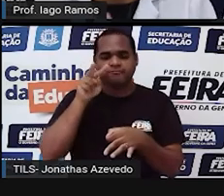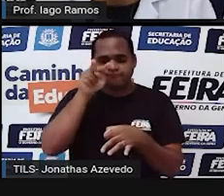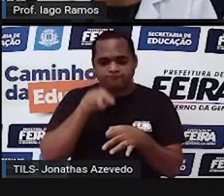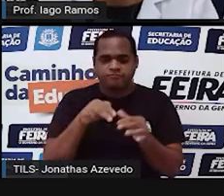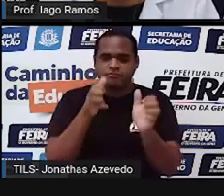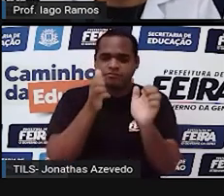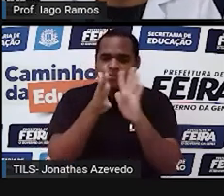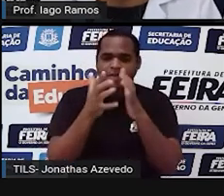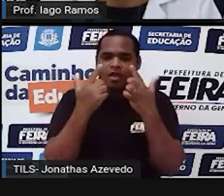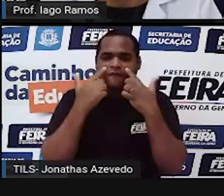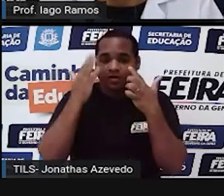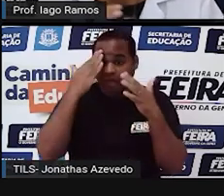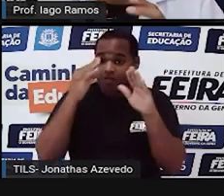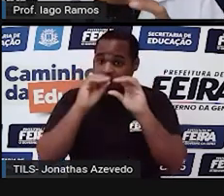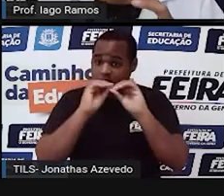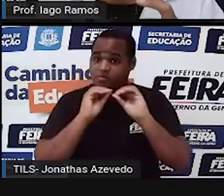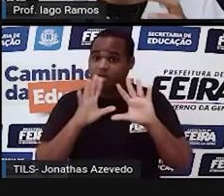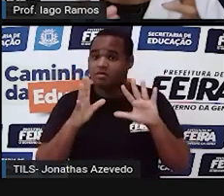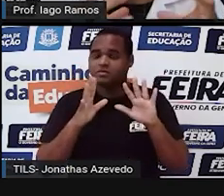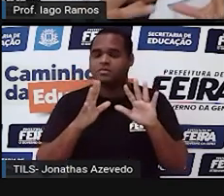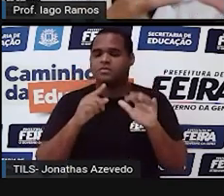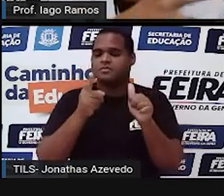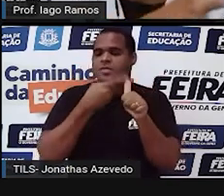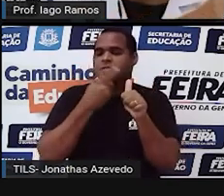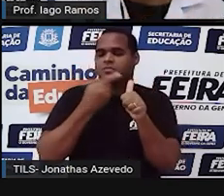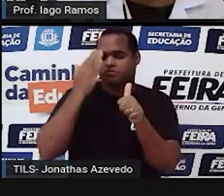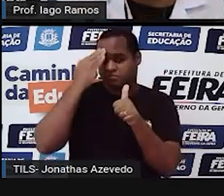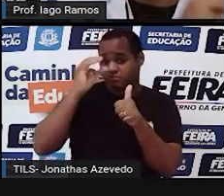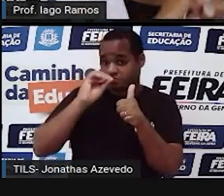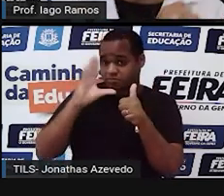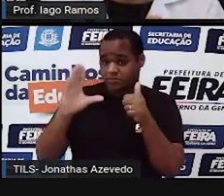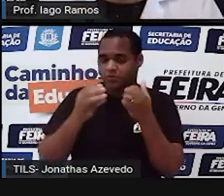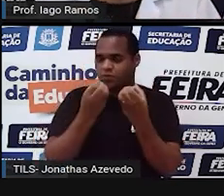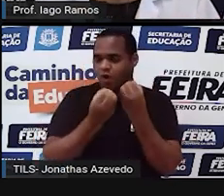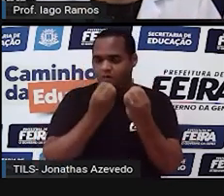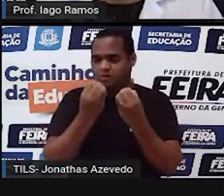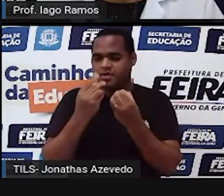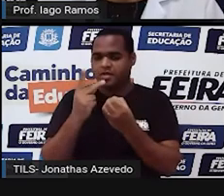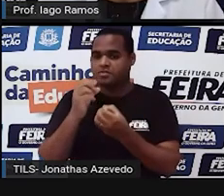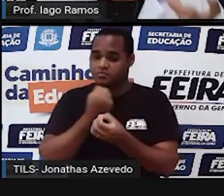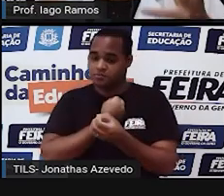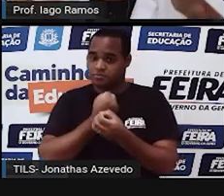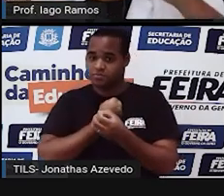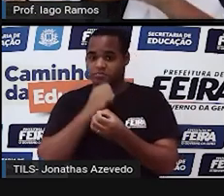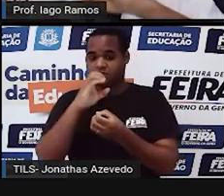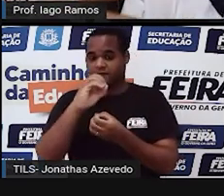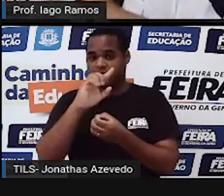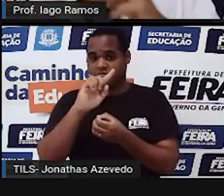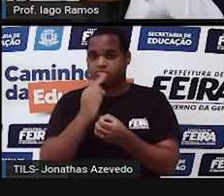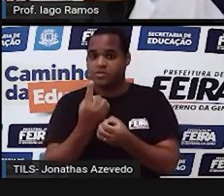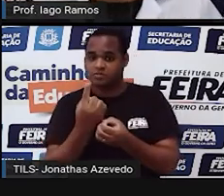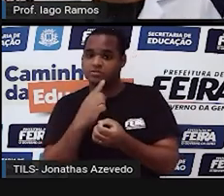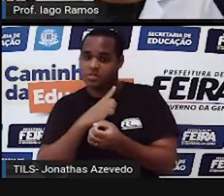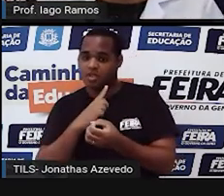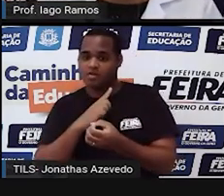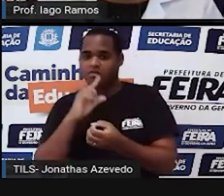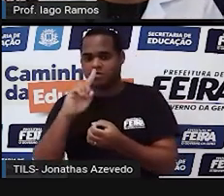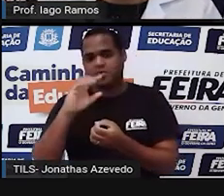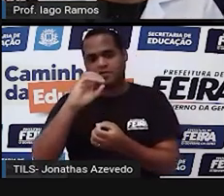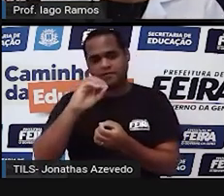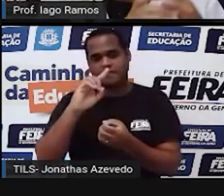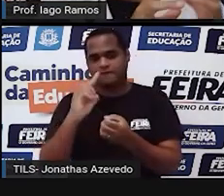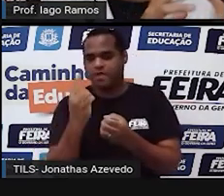Primeiro a gente tem que entender que tem número na frente da vírgula e tem número atrás da vírgula.